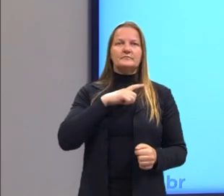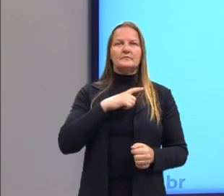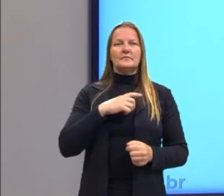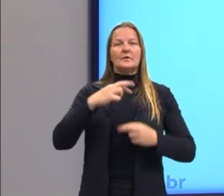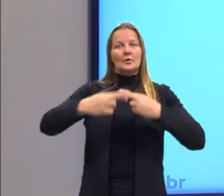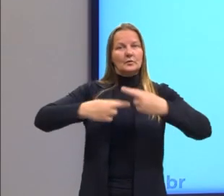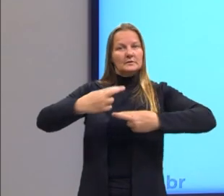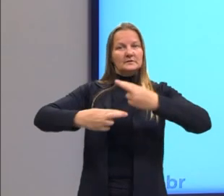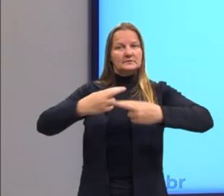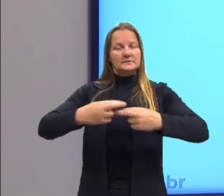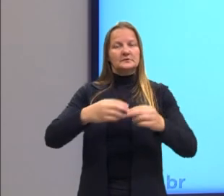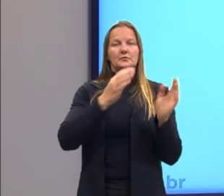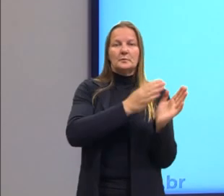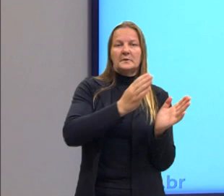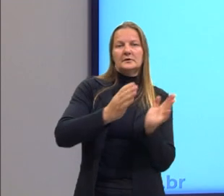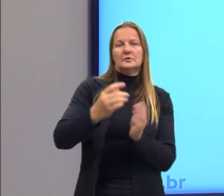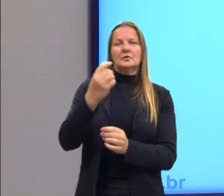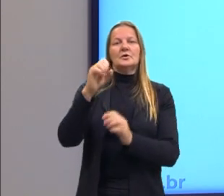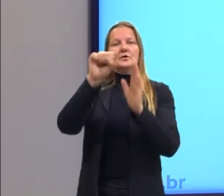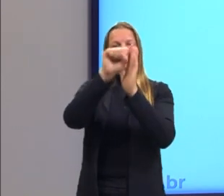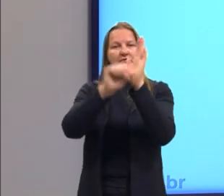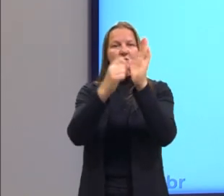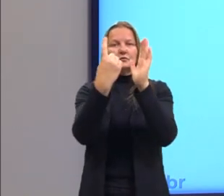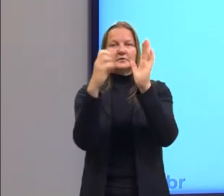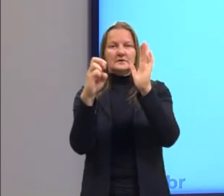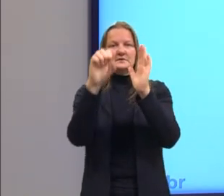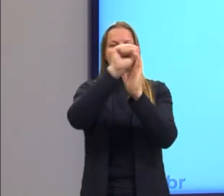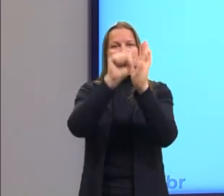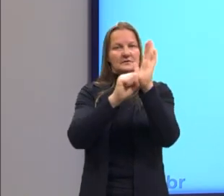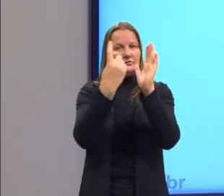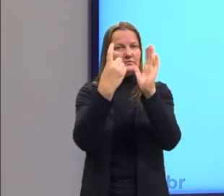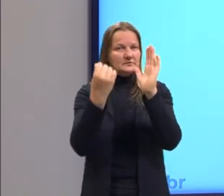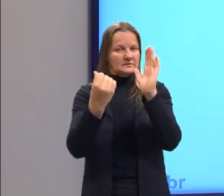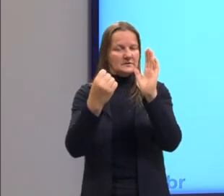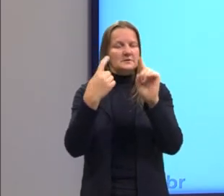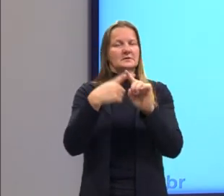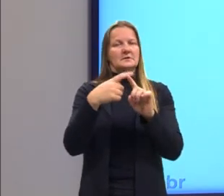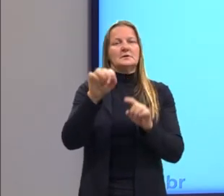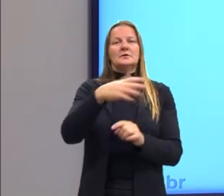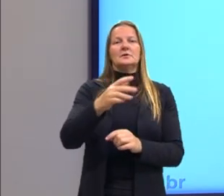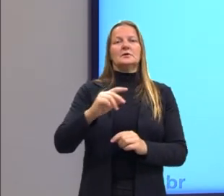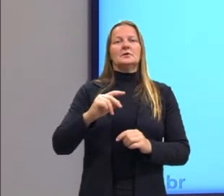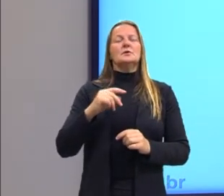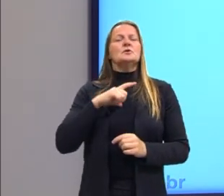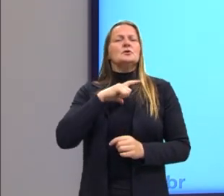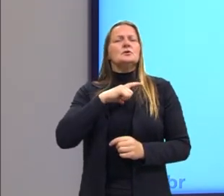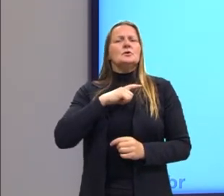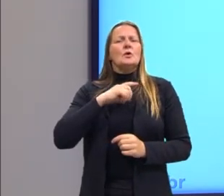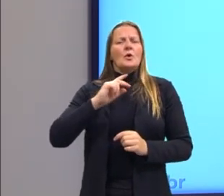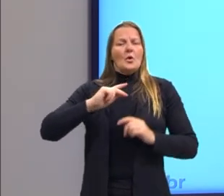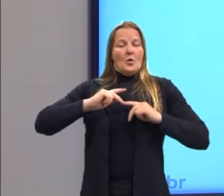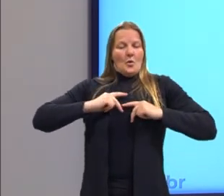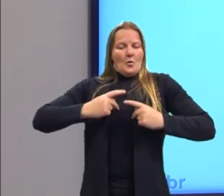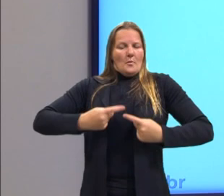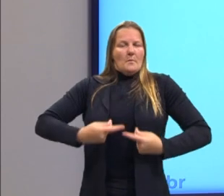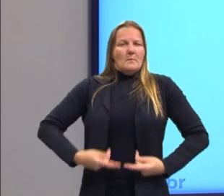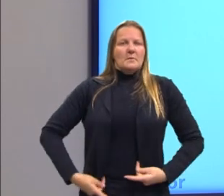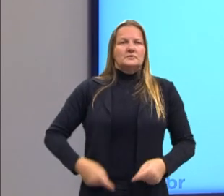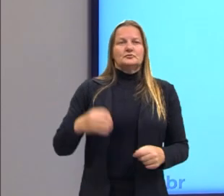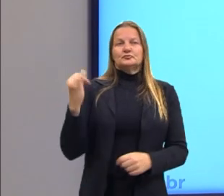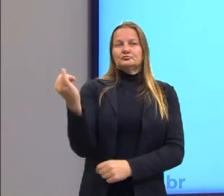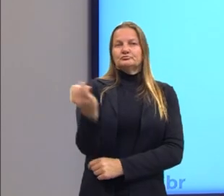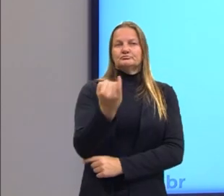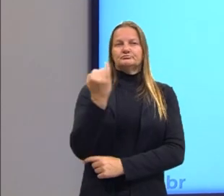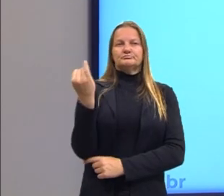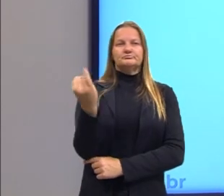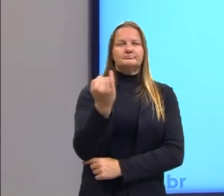Renascimento, século XV, século XVI, muito baseado no humanismo, onde o homem passa, o ser humano, o ser